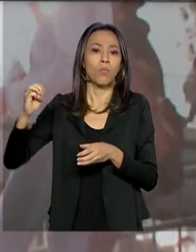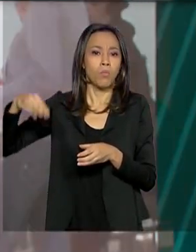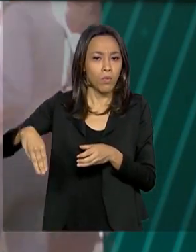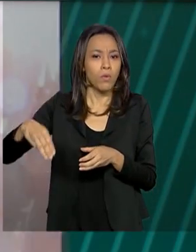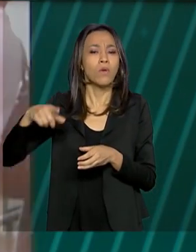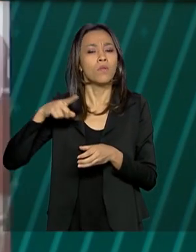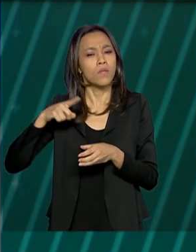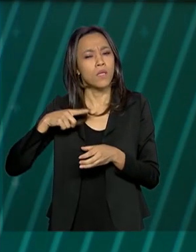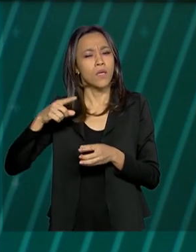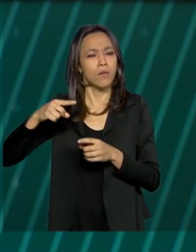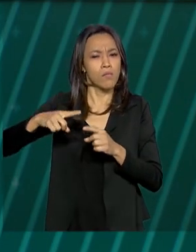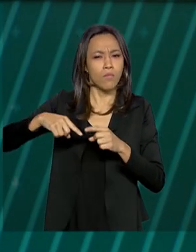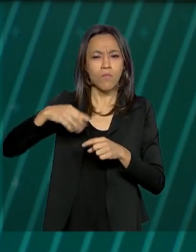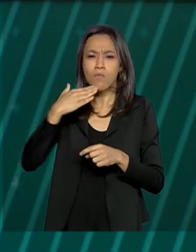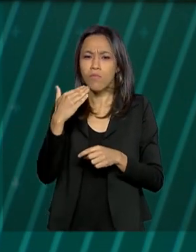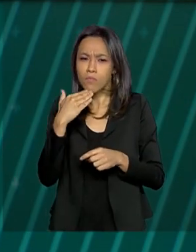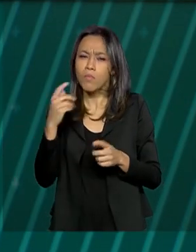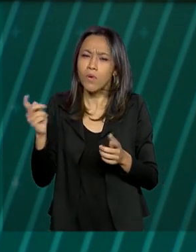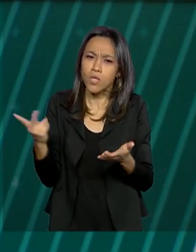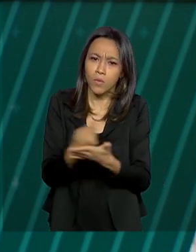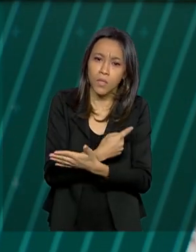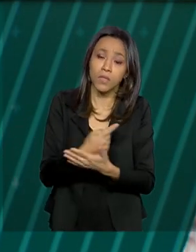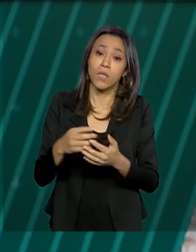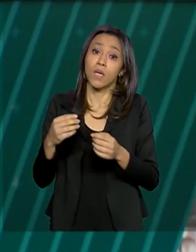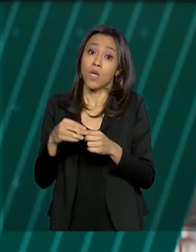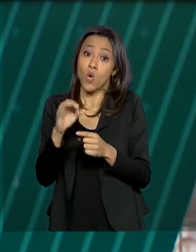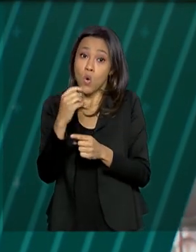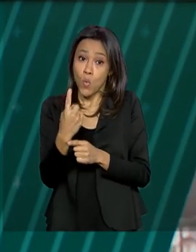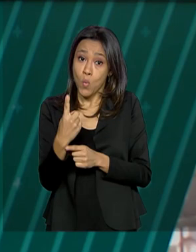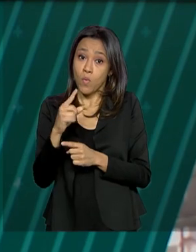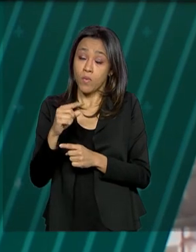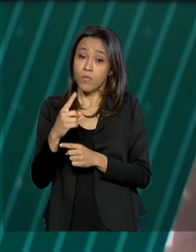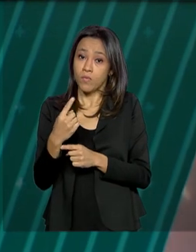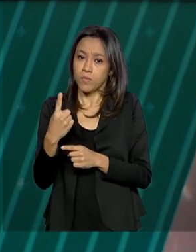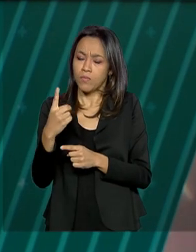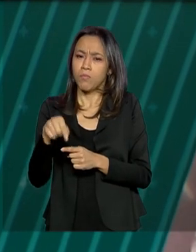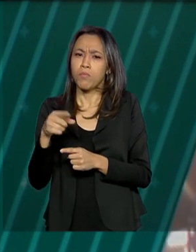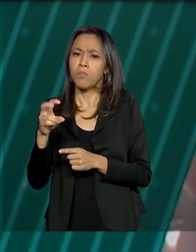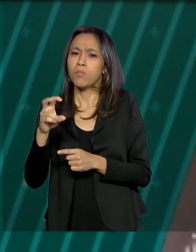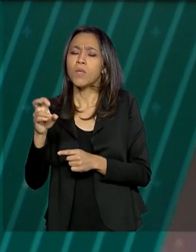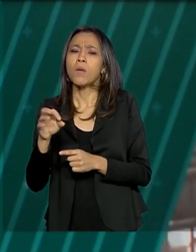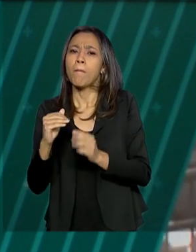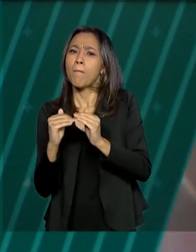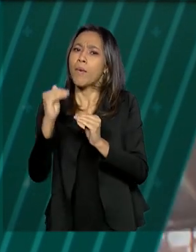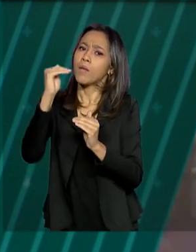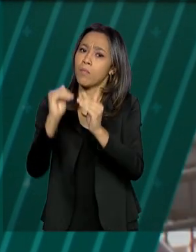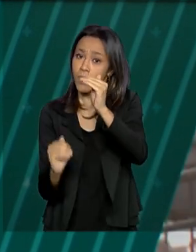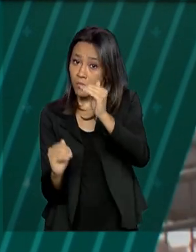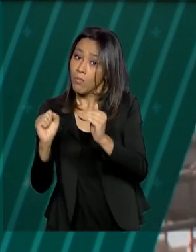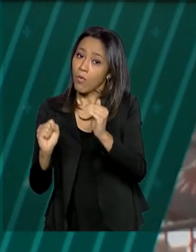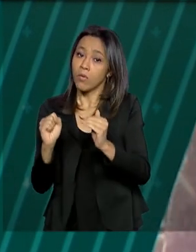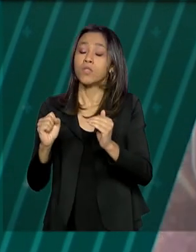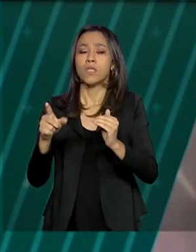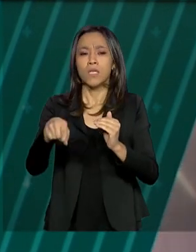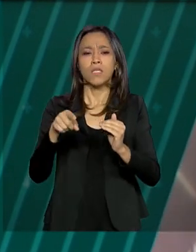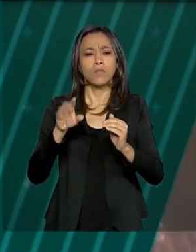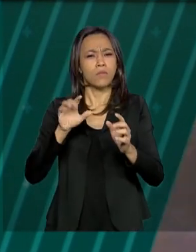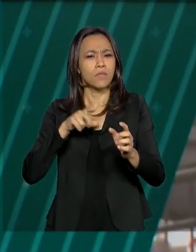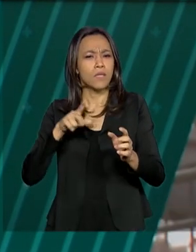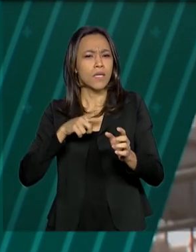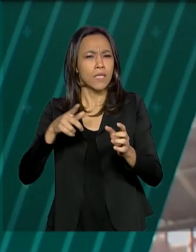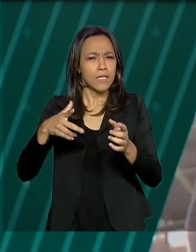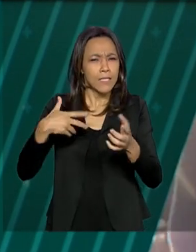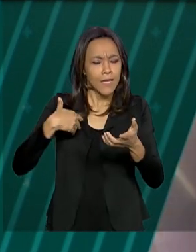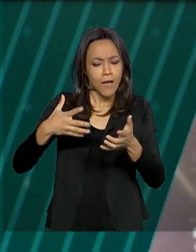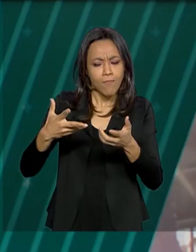tolerância de 1,5 ponto percentual para mais ou para menos. O Conselho Monetário considera que a meta reduz incertezas